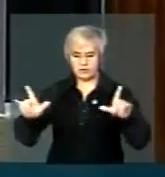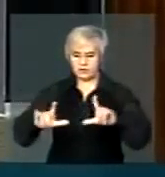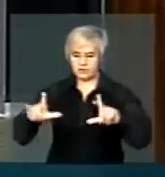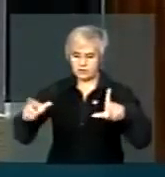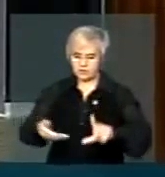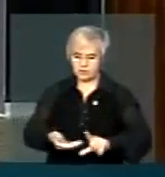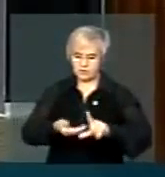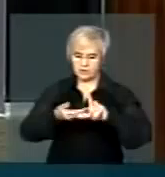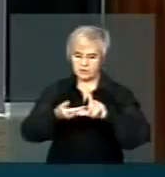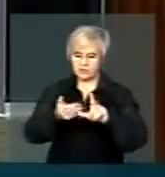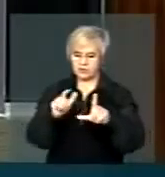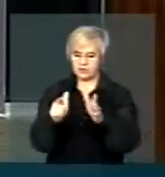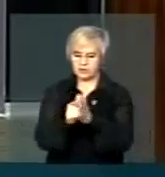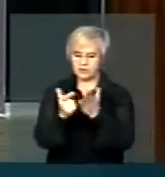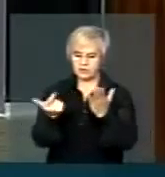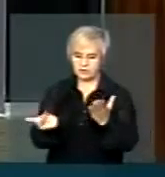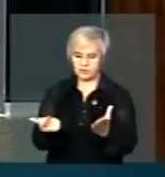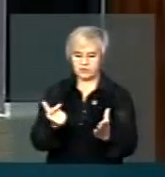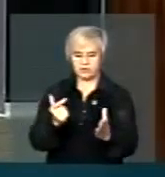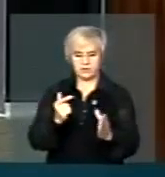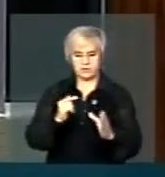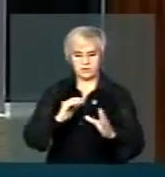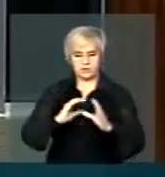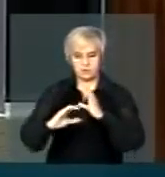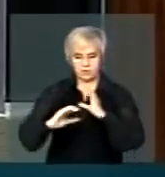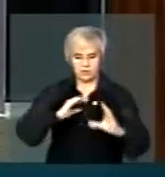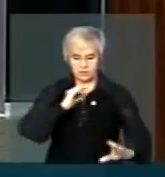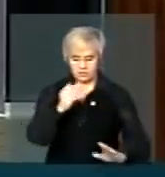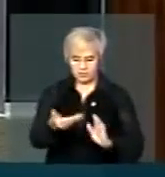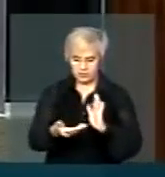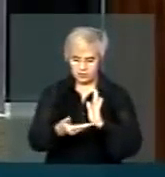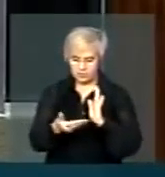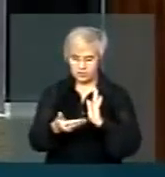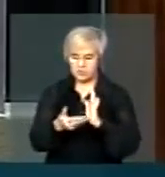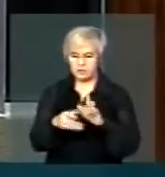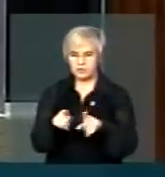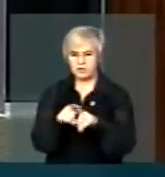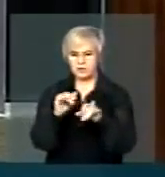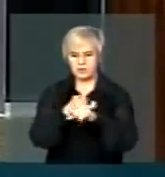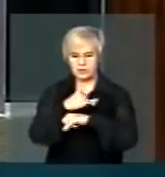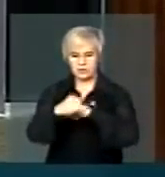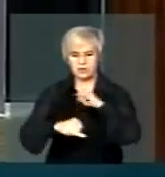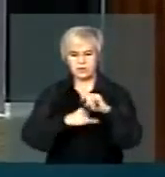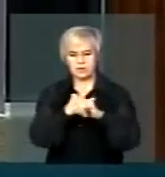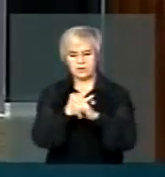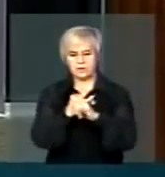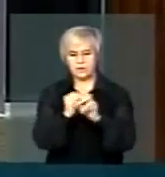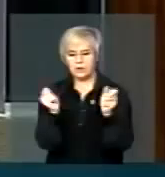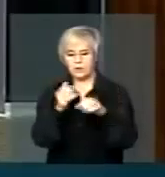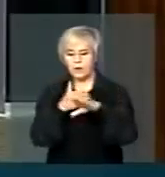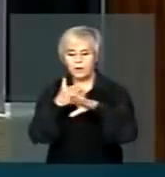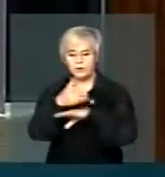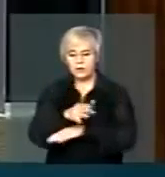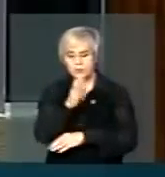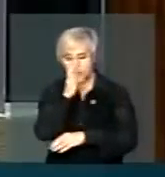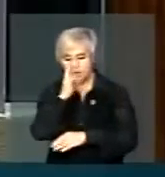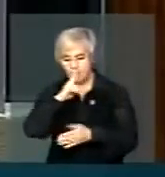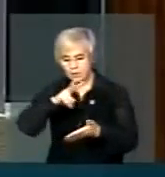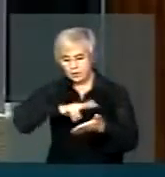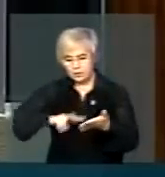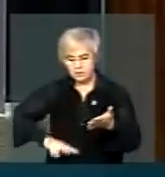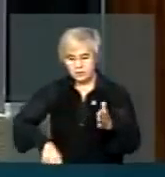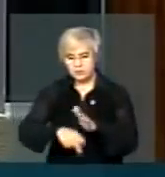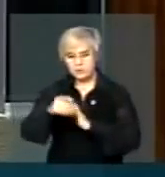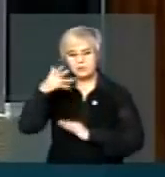Câmara, na Rádio Câmara e nos anais, para que os internautas possam entrar nesse discurso do advogado